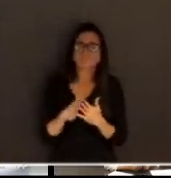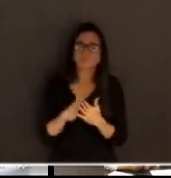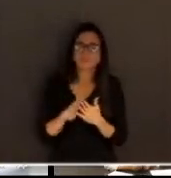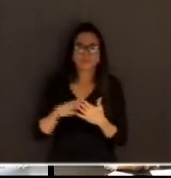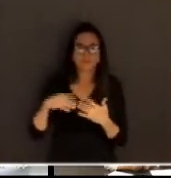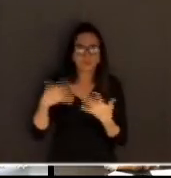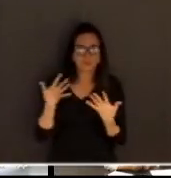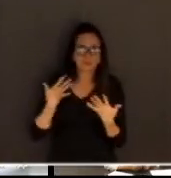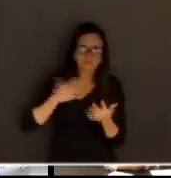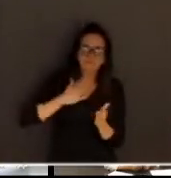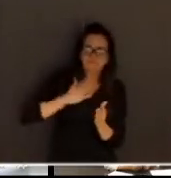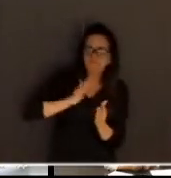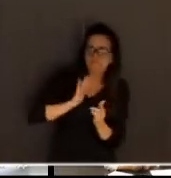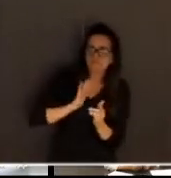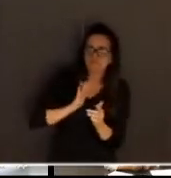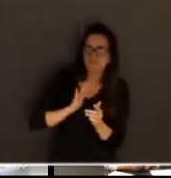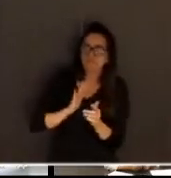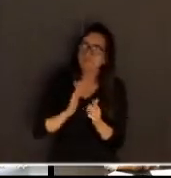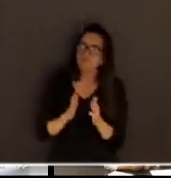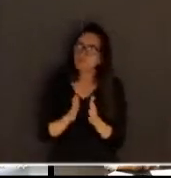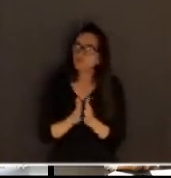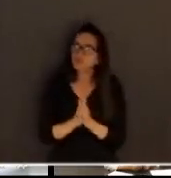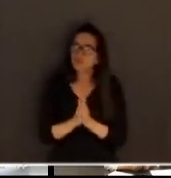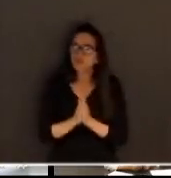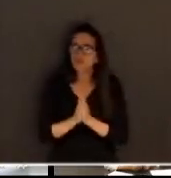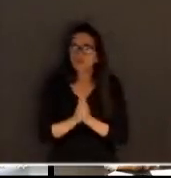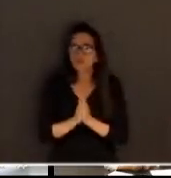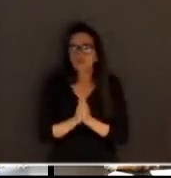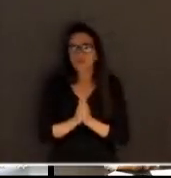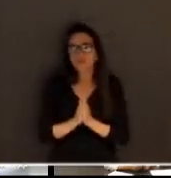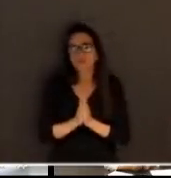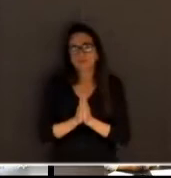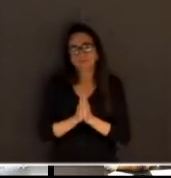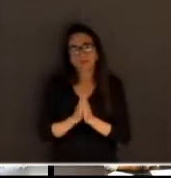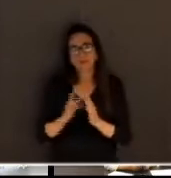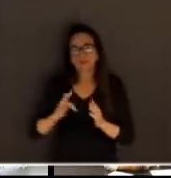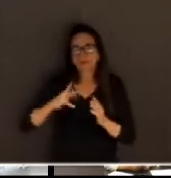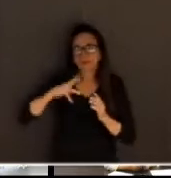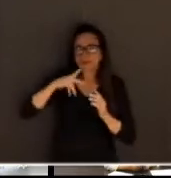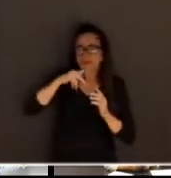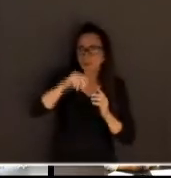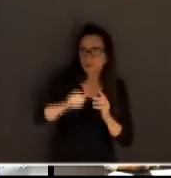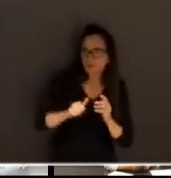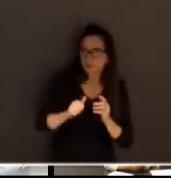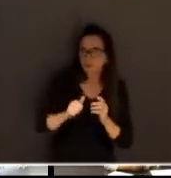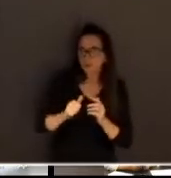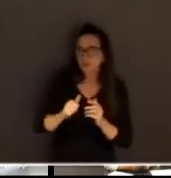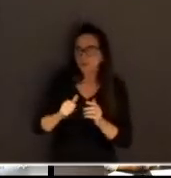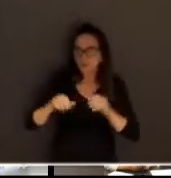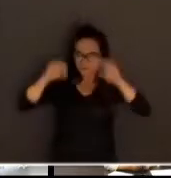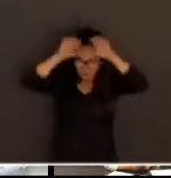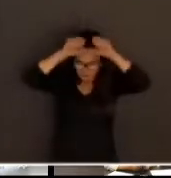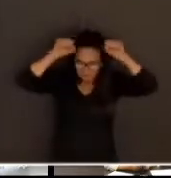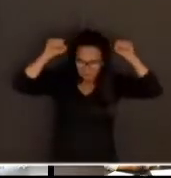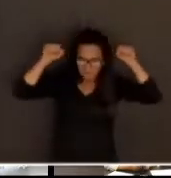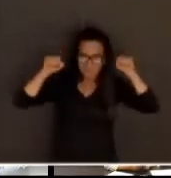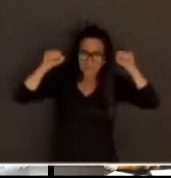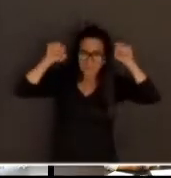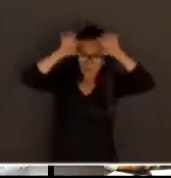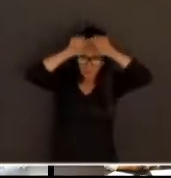gostaram e tentaram bater nessa tecla. Certamente, tribunais utilizarão esse tipo de argumento para